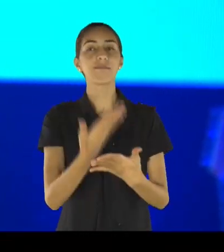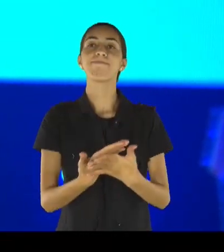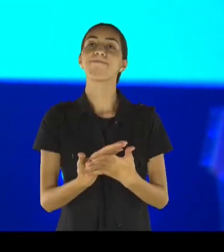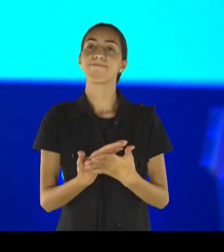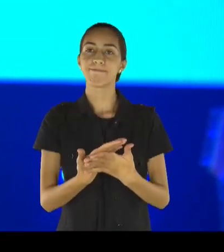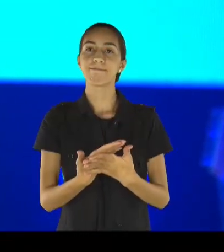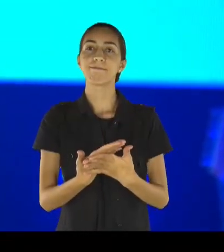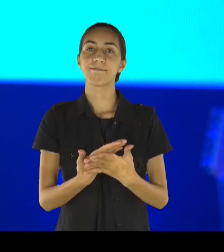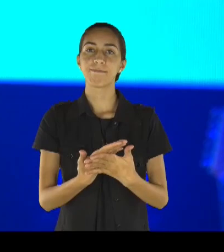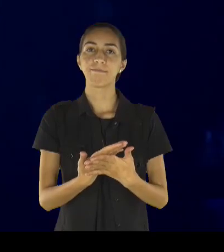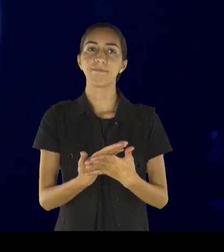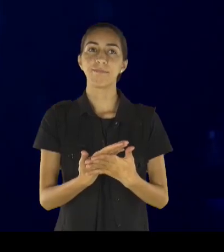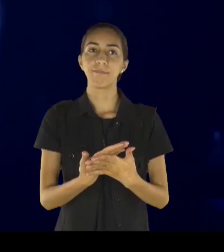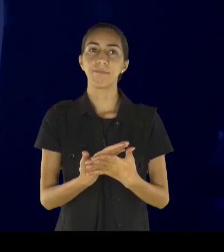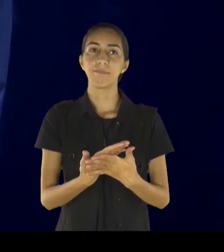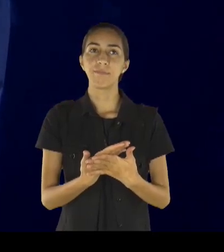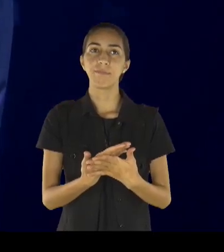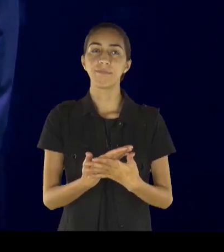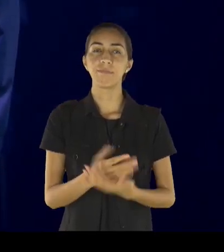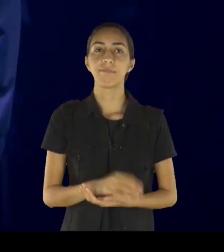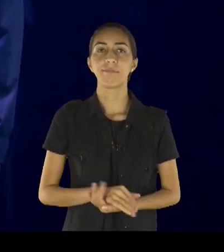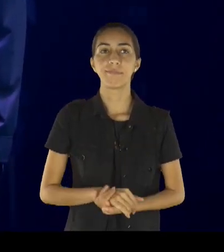e a gente, começa a colocar,